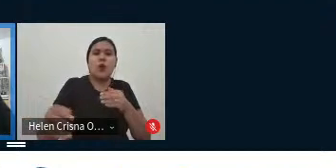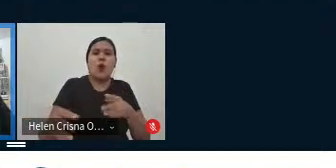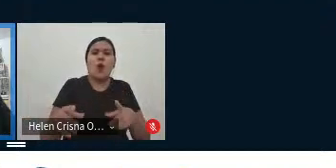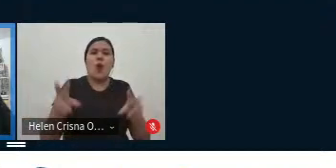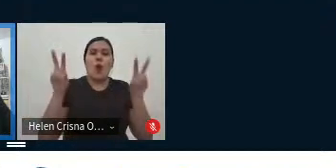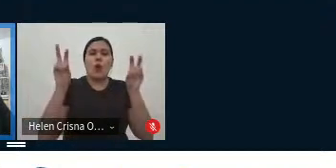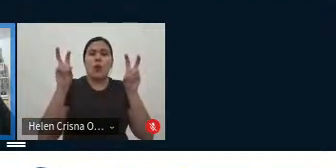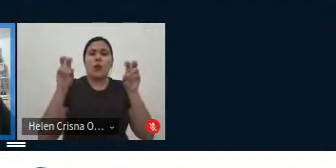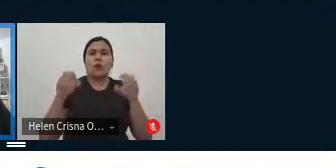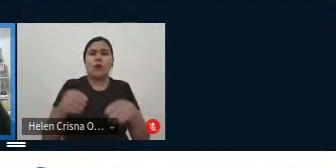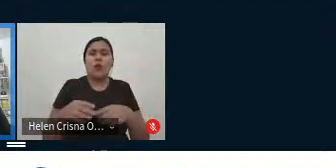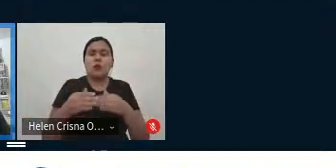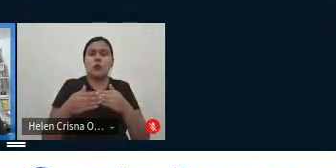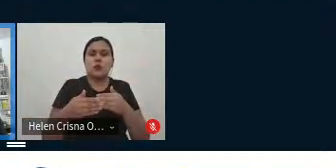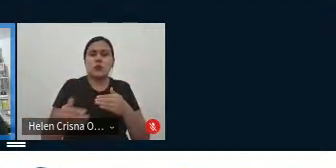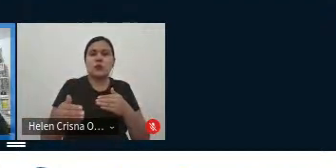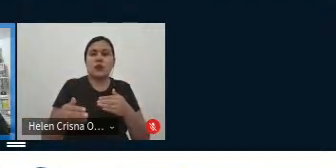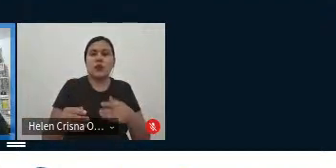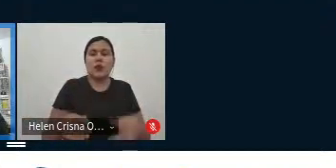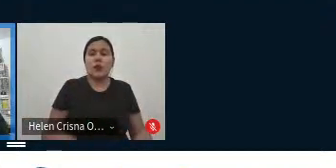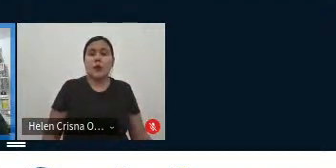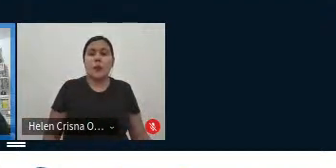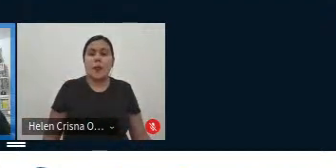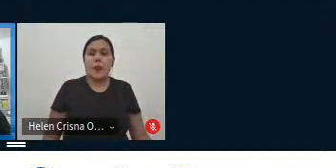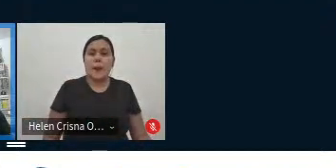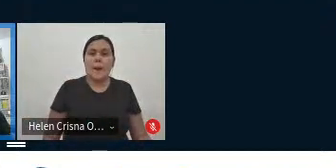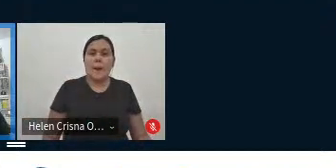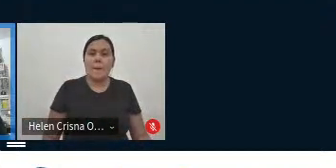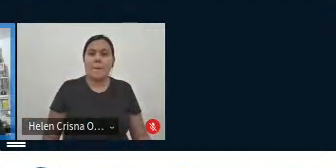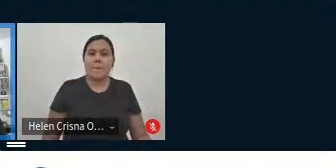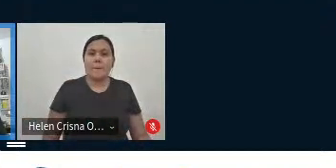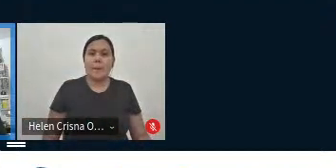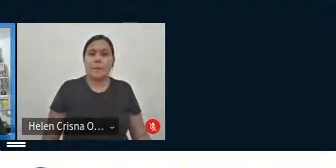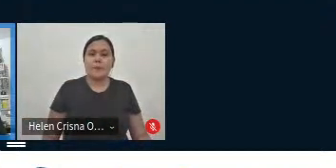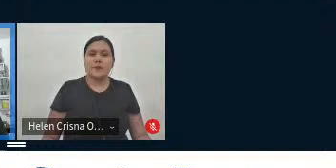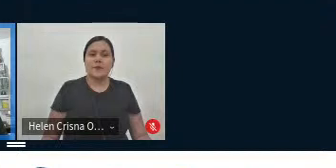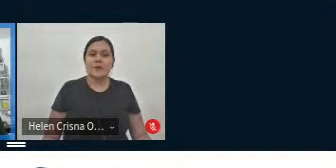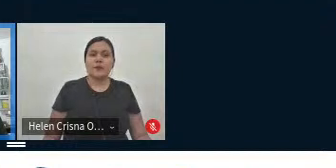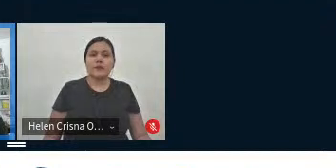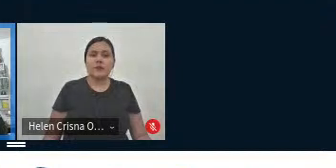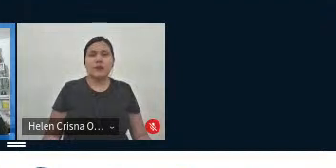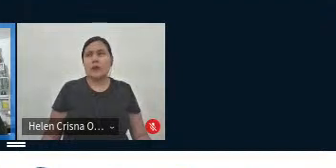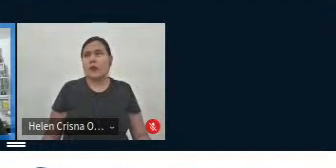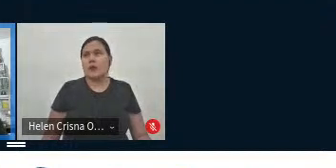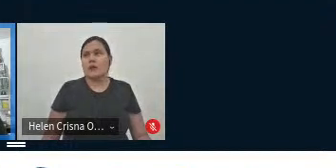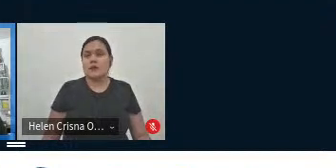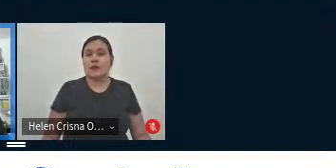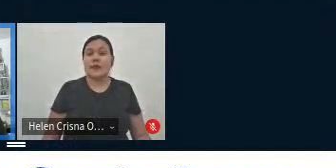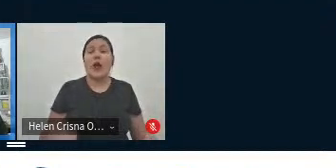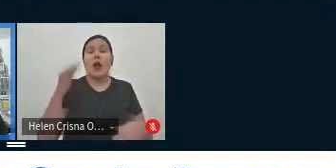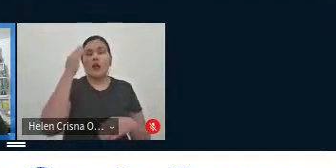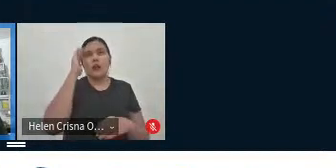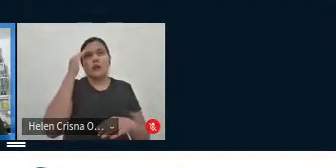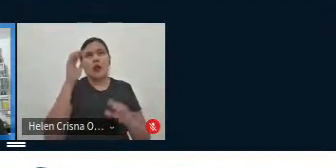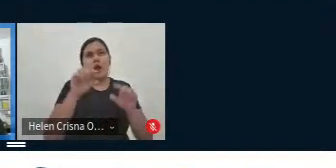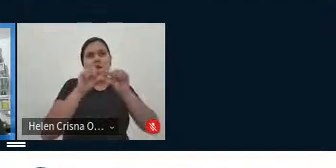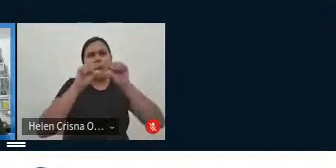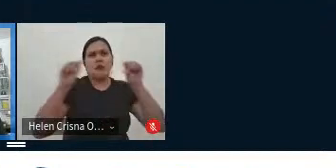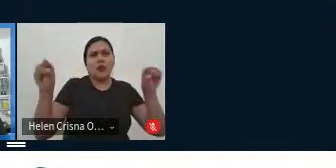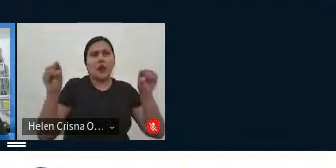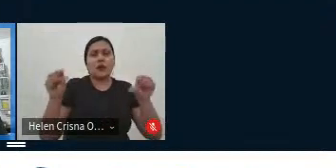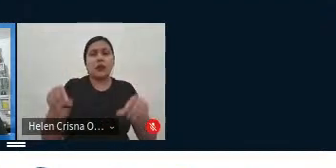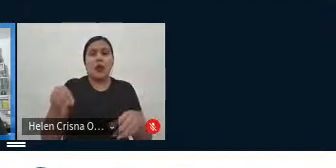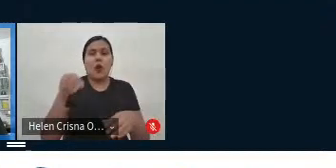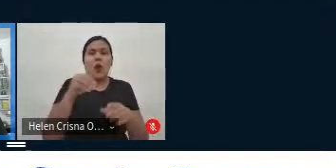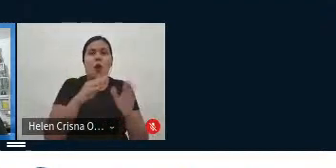também se tornar abstrato, a ponto de se tornar necessário um rigor intelectual na discussão, a compreensão da frase condicionada